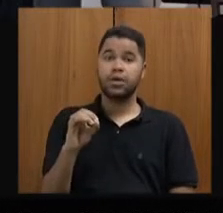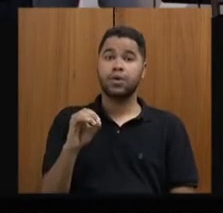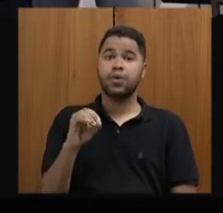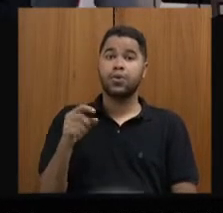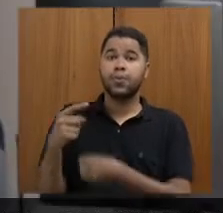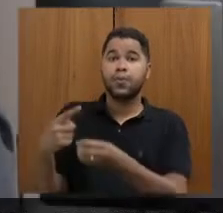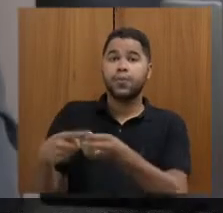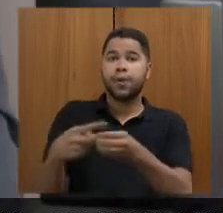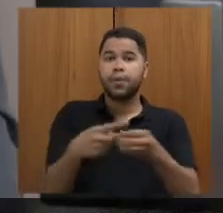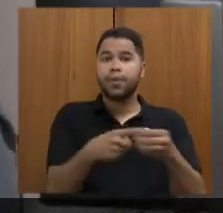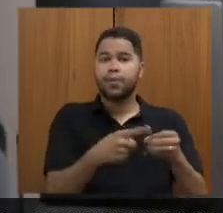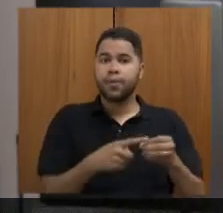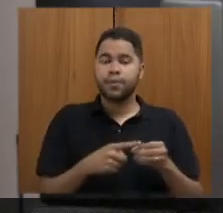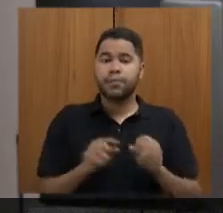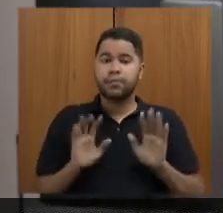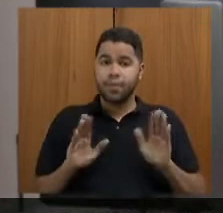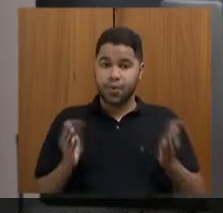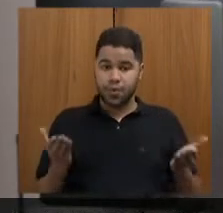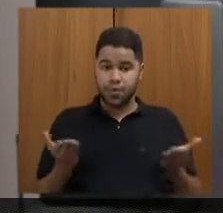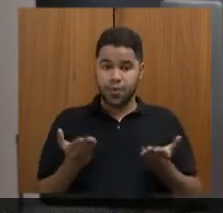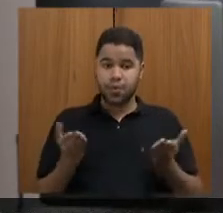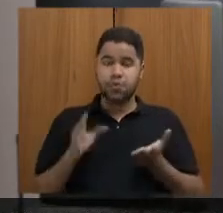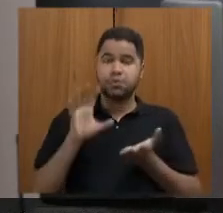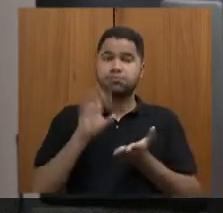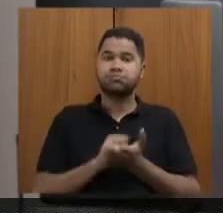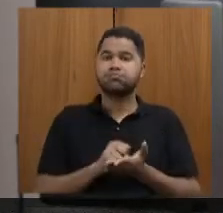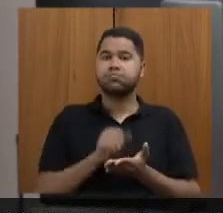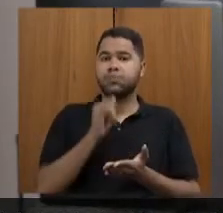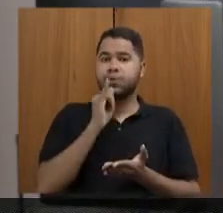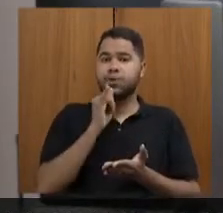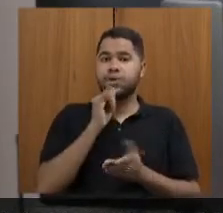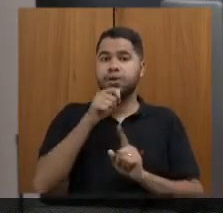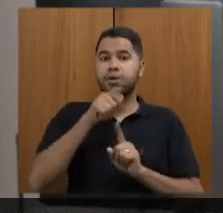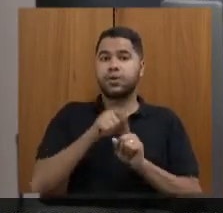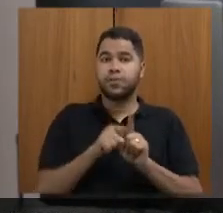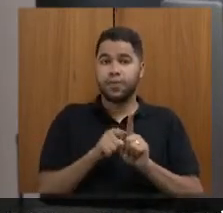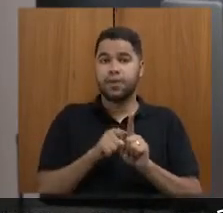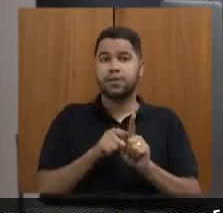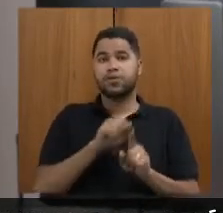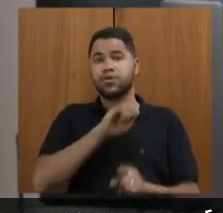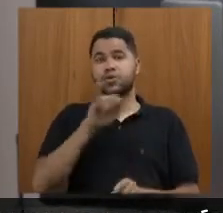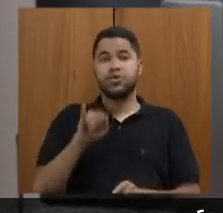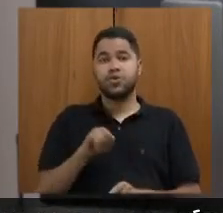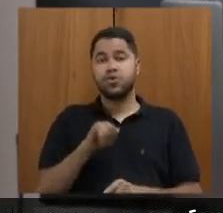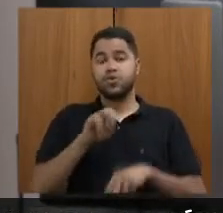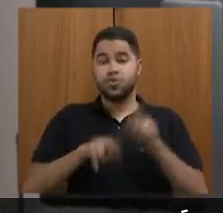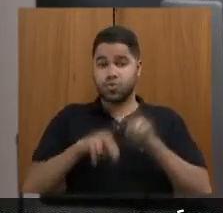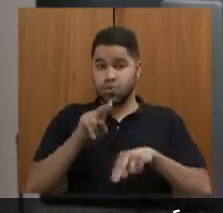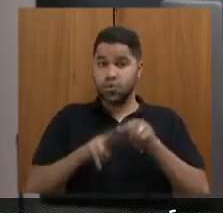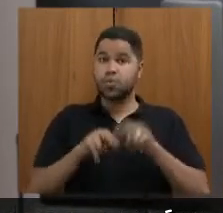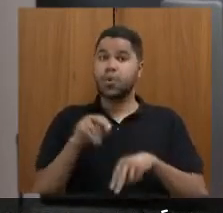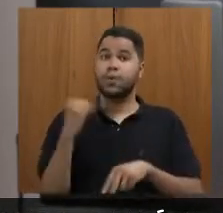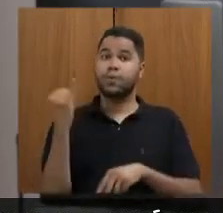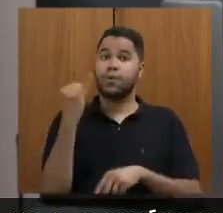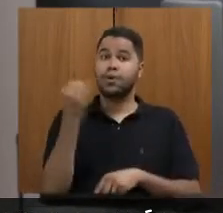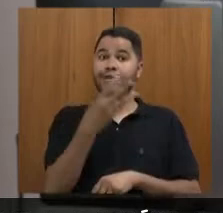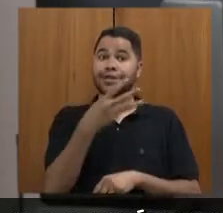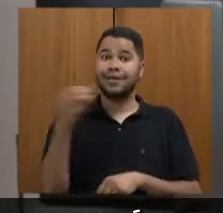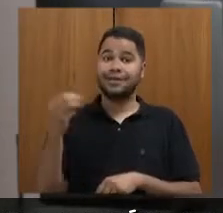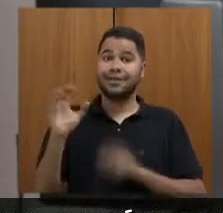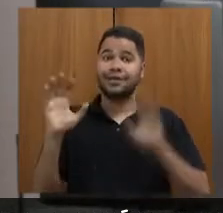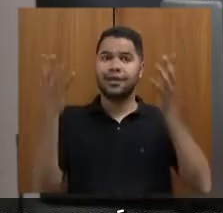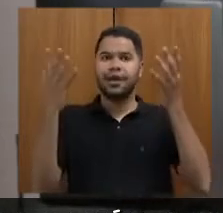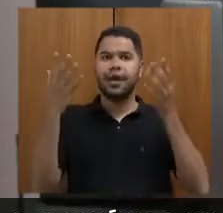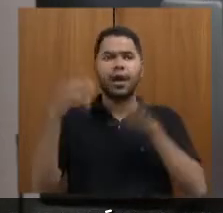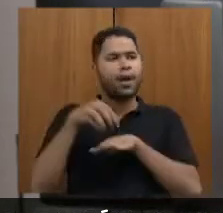ele é mutante, mas hoje nós temos cadastrado, por exemplo, para o mês de julho, 300 eventos. É muito importante isso, porque o turista vem e